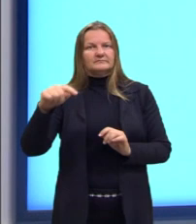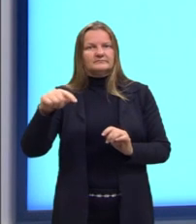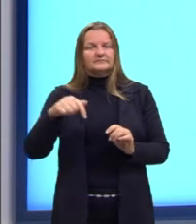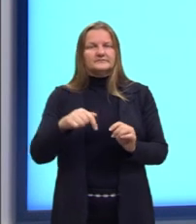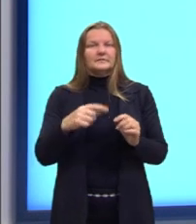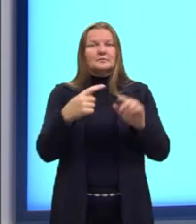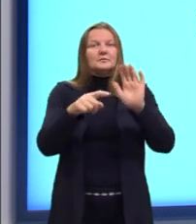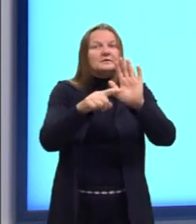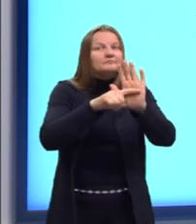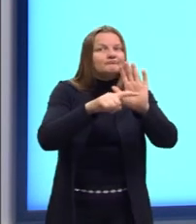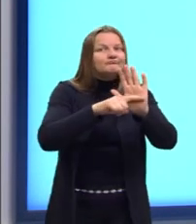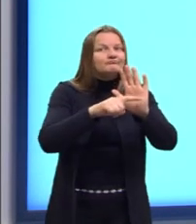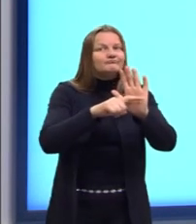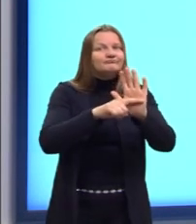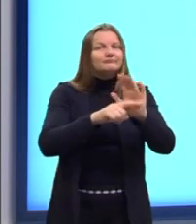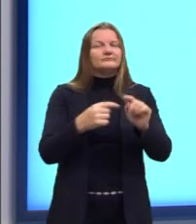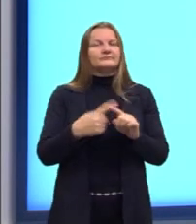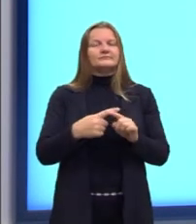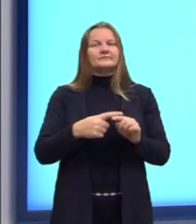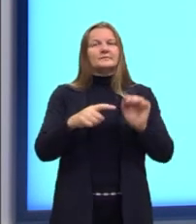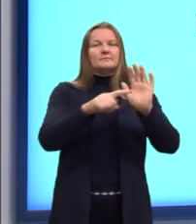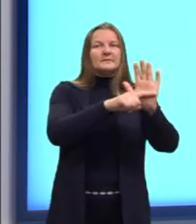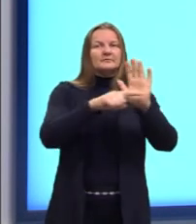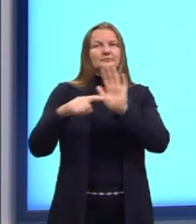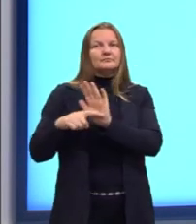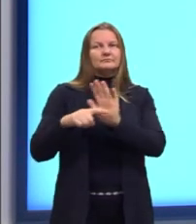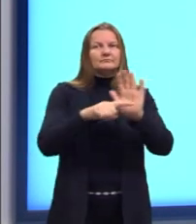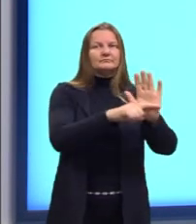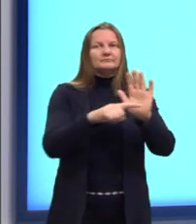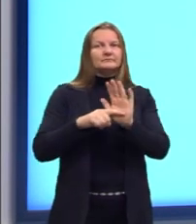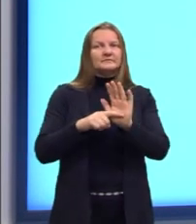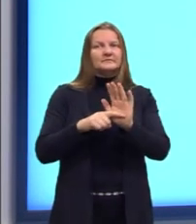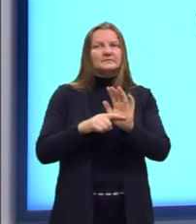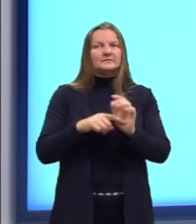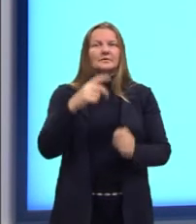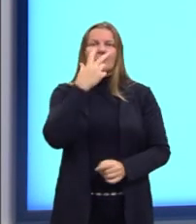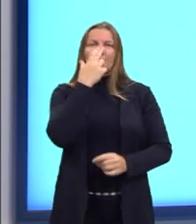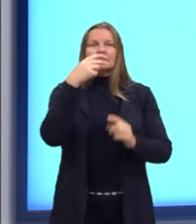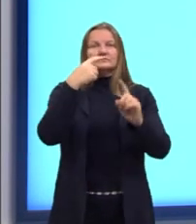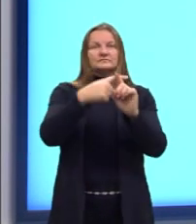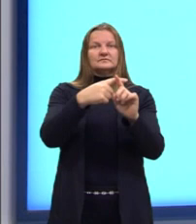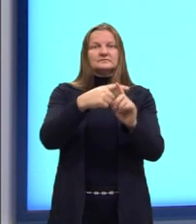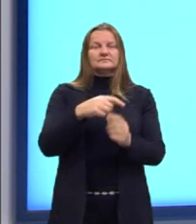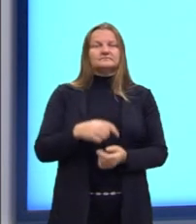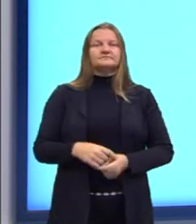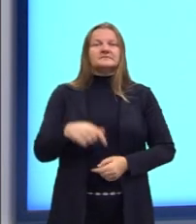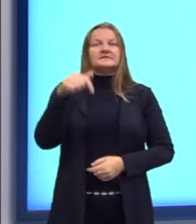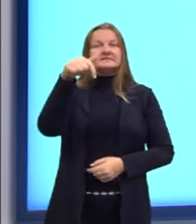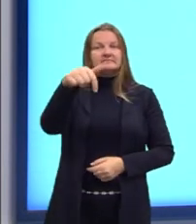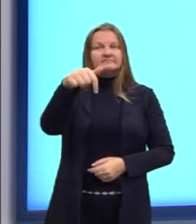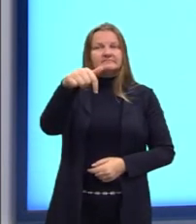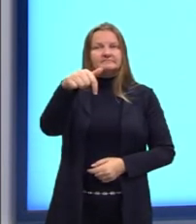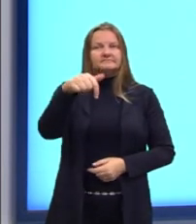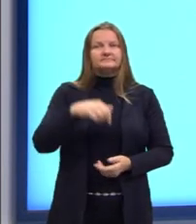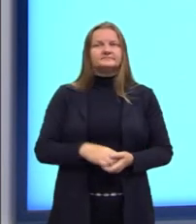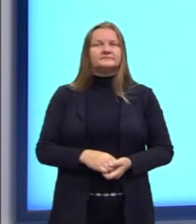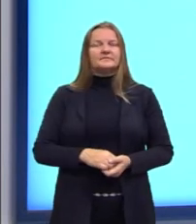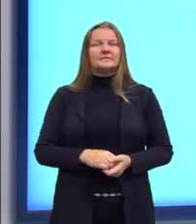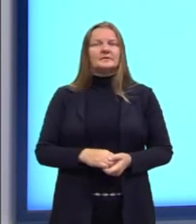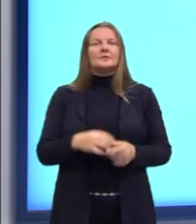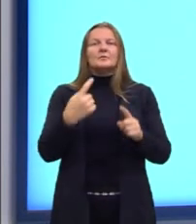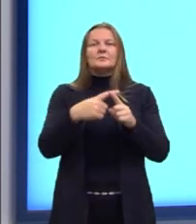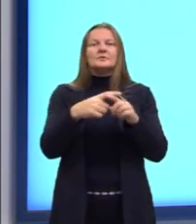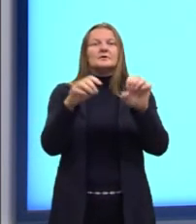negativo, certo? Então, menos com menos, eu vou ter um pH igual a 7. É o mesmo valor e a mesma